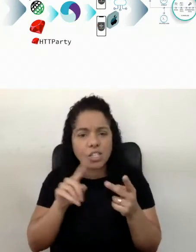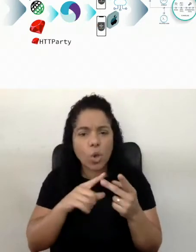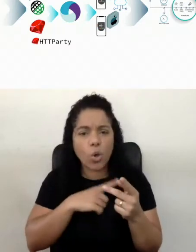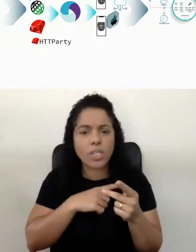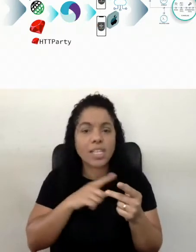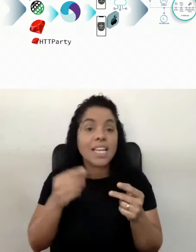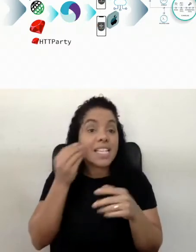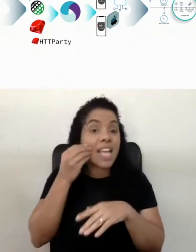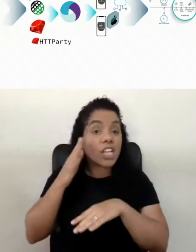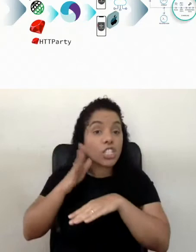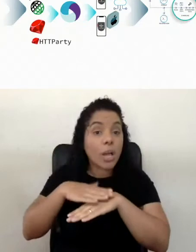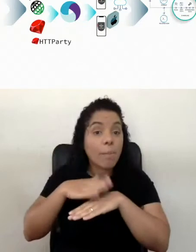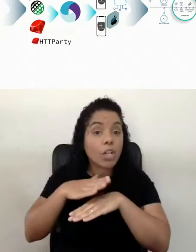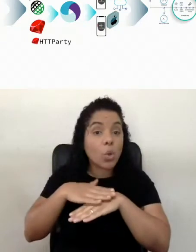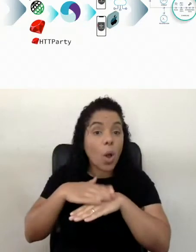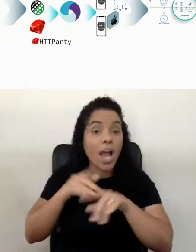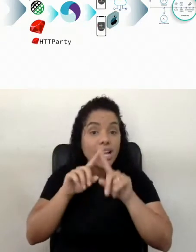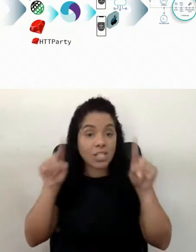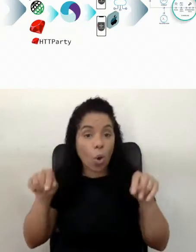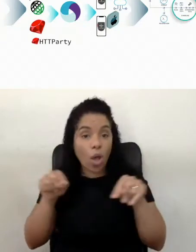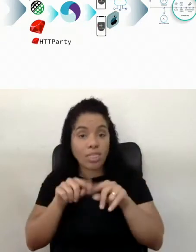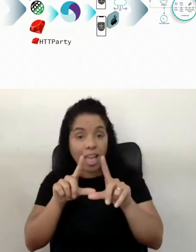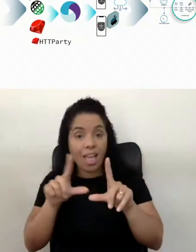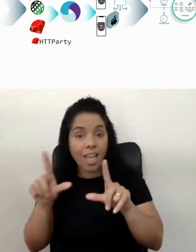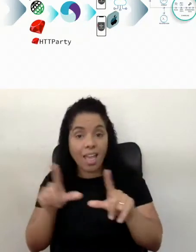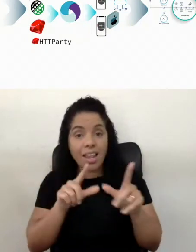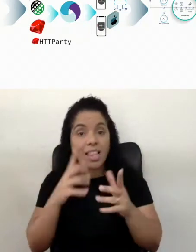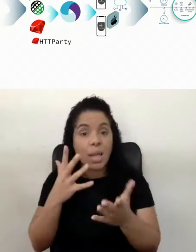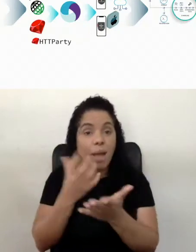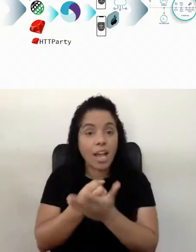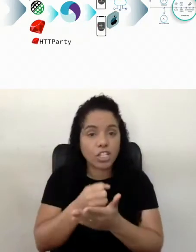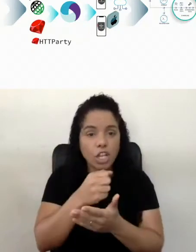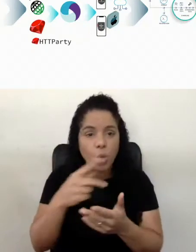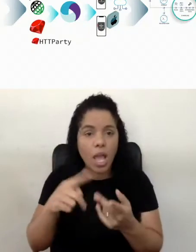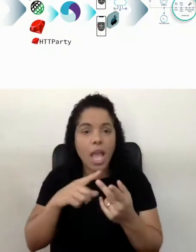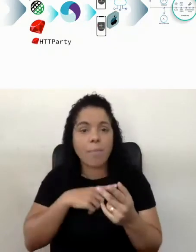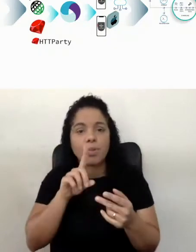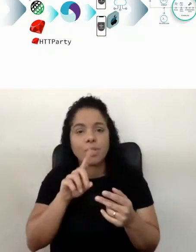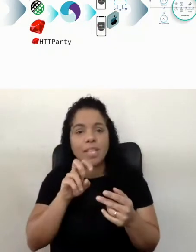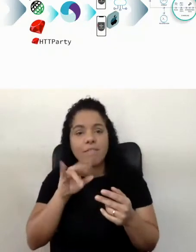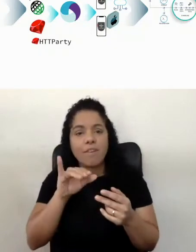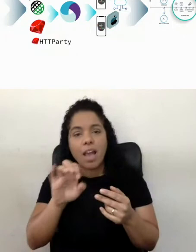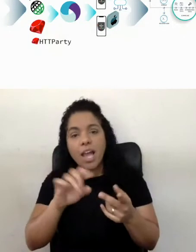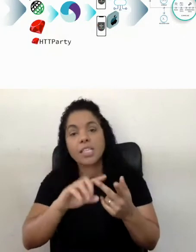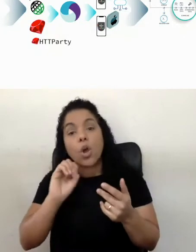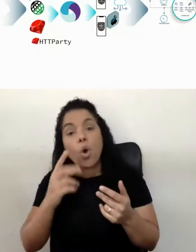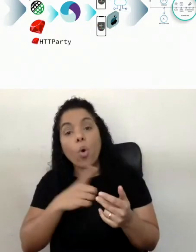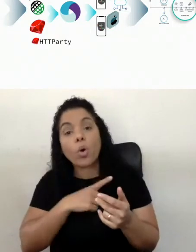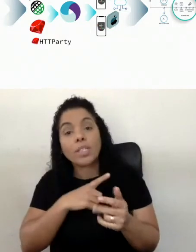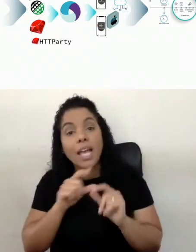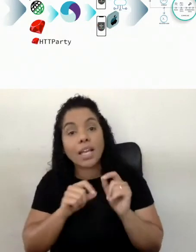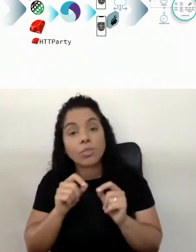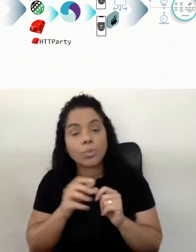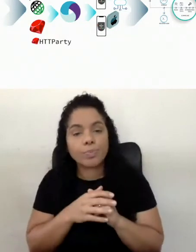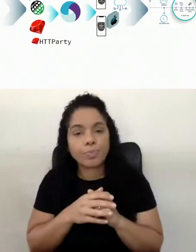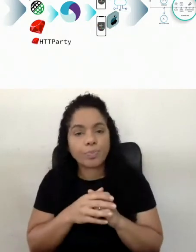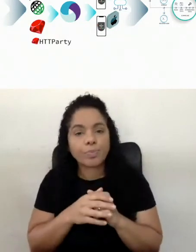eu tenho os meus testes manuais com tela mesmo, baixando o app num device, ou tendo um